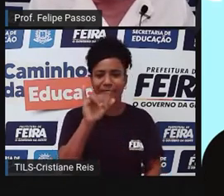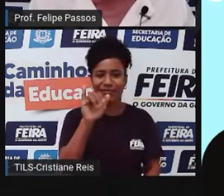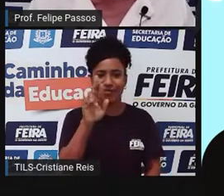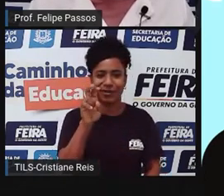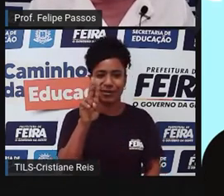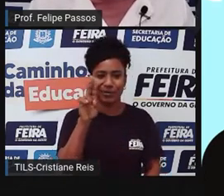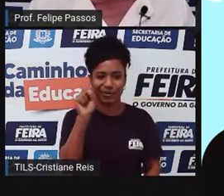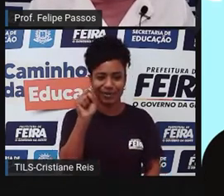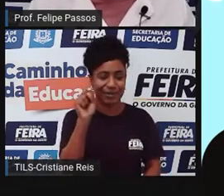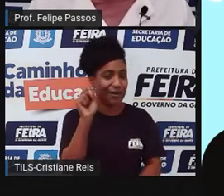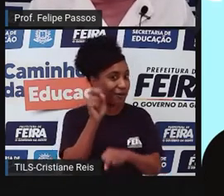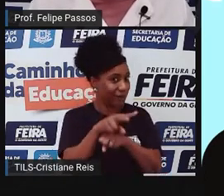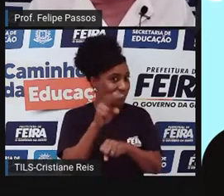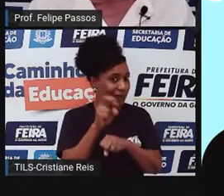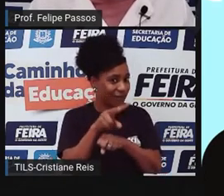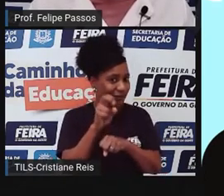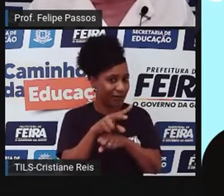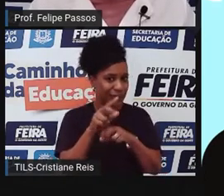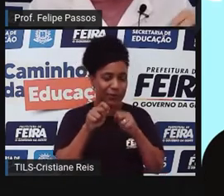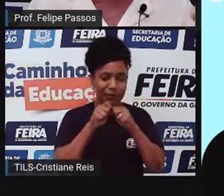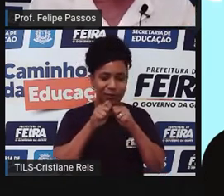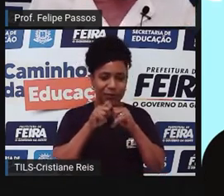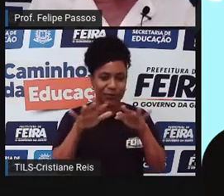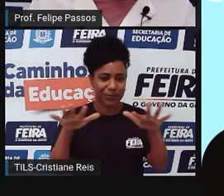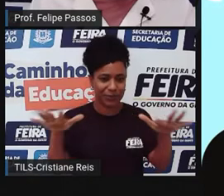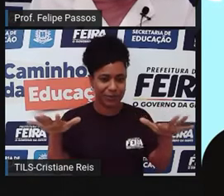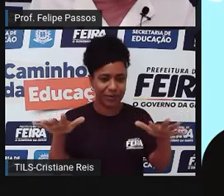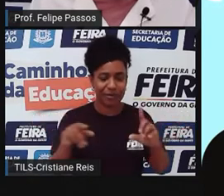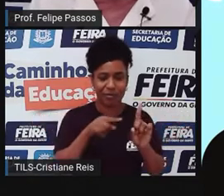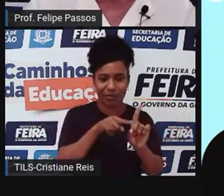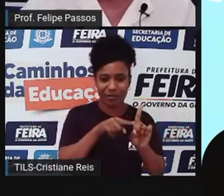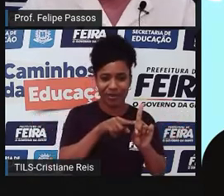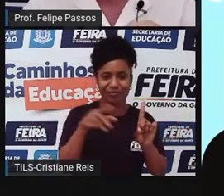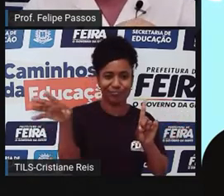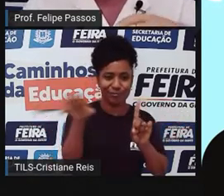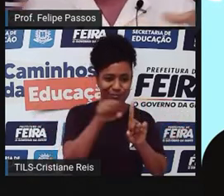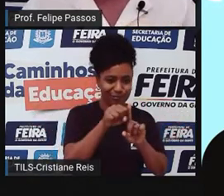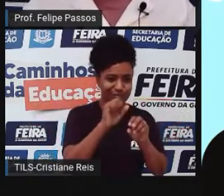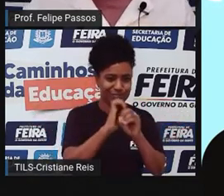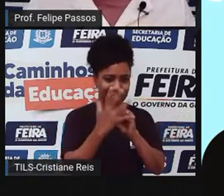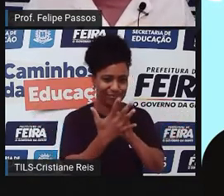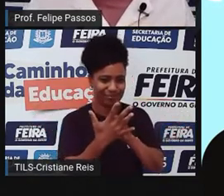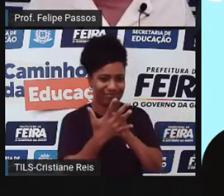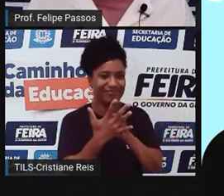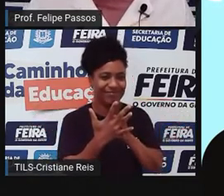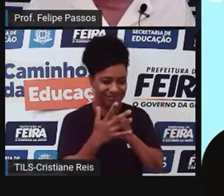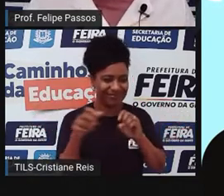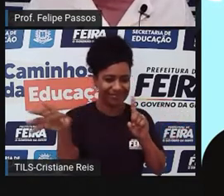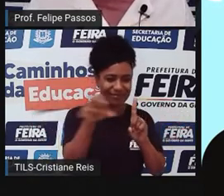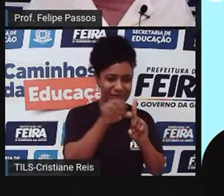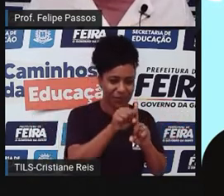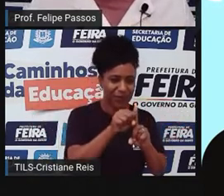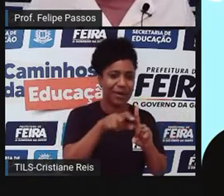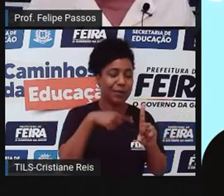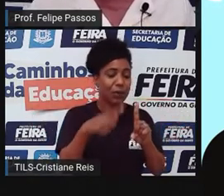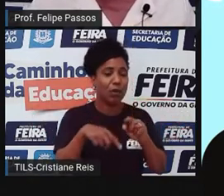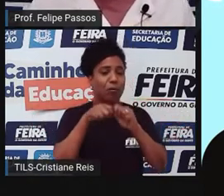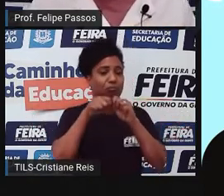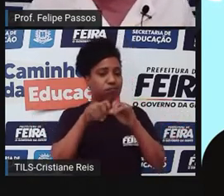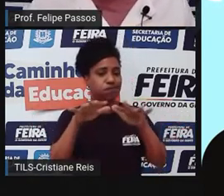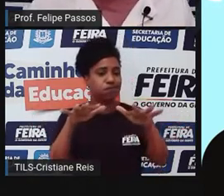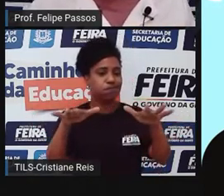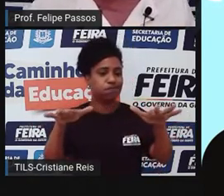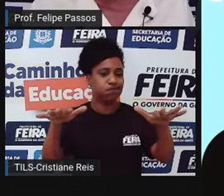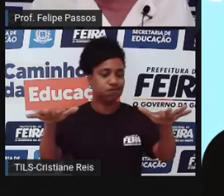Olha aí a pandemia de coronavírus. Bastou uma pessoa se infectar e aí esse vírus se transmite para várias pessoas. Então, essa